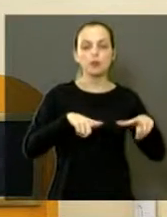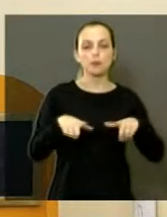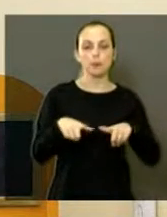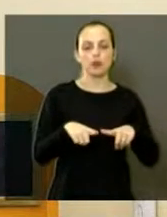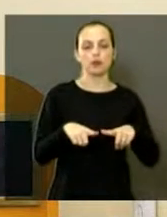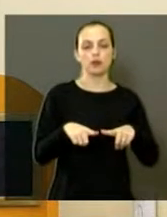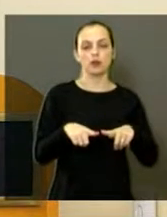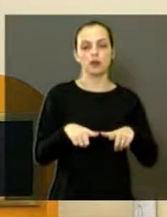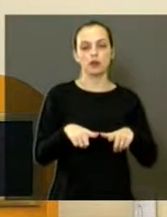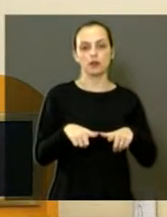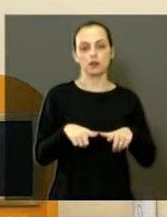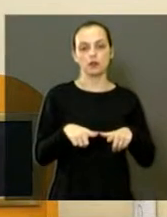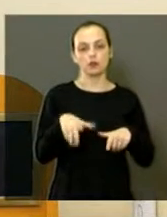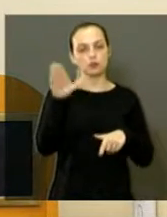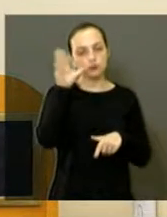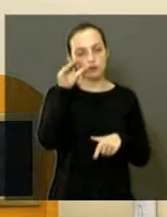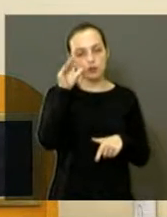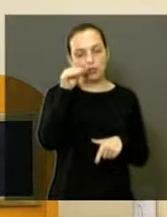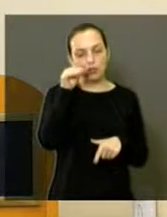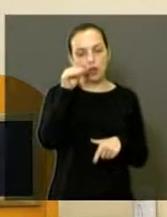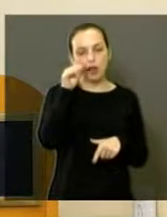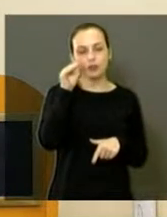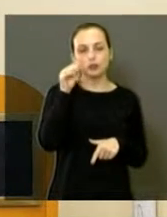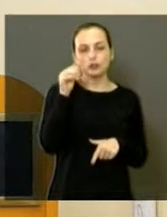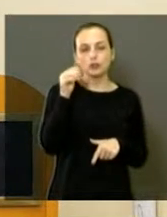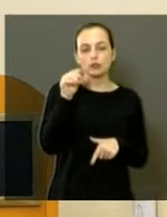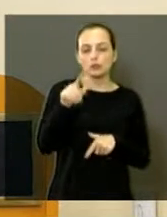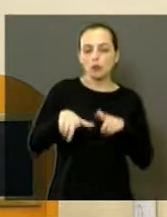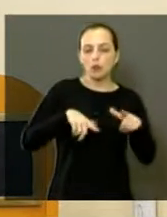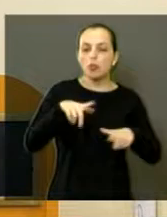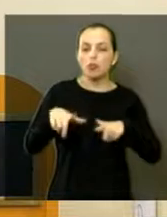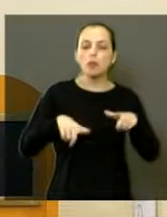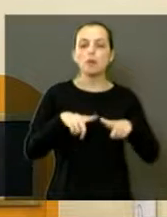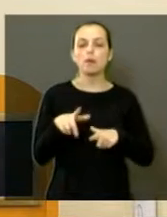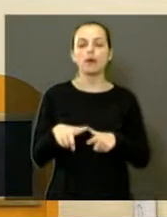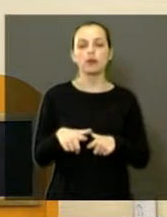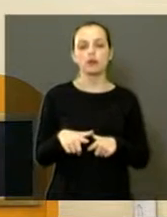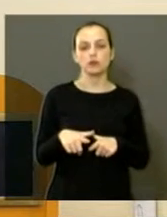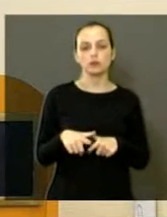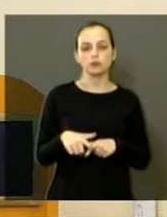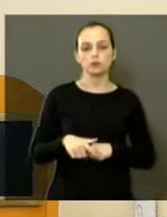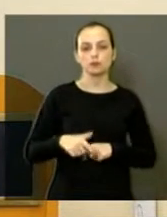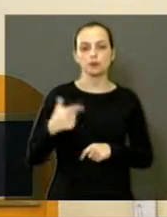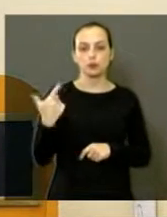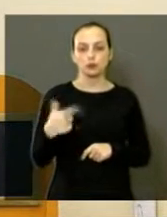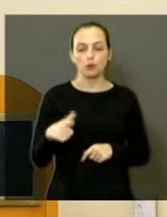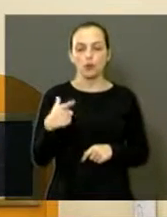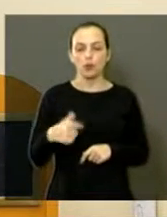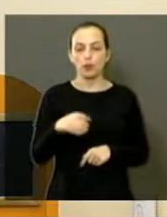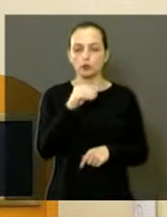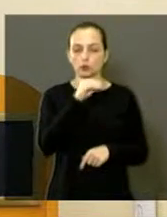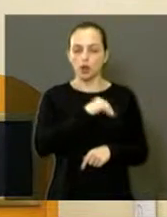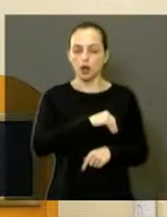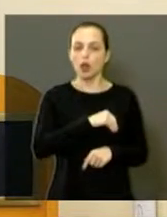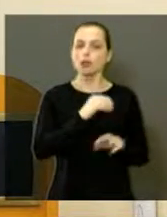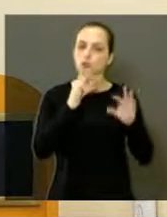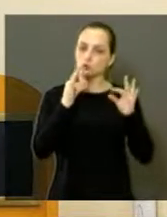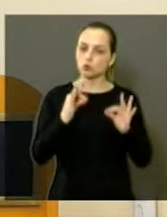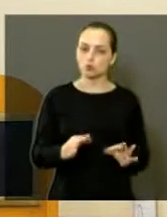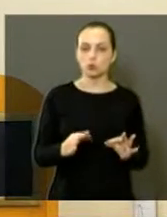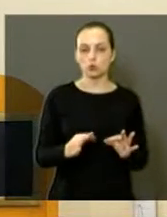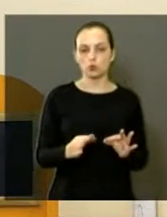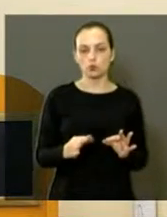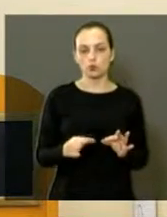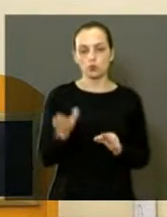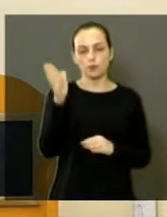sem uma recompensa. Eu sei que